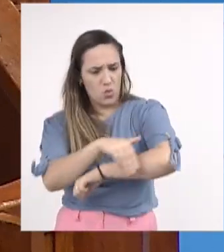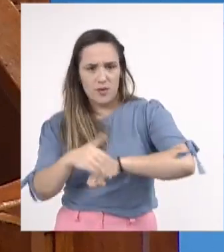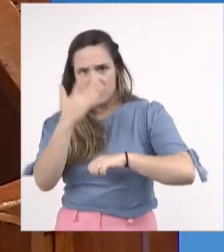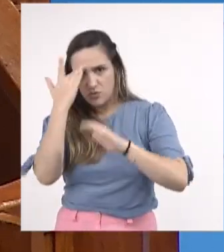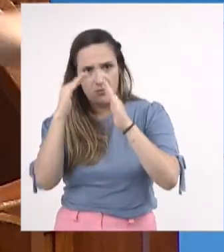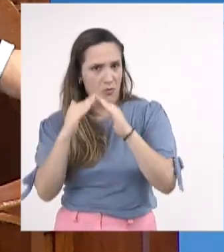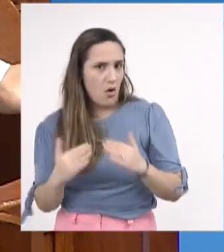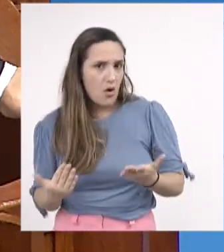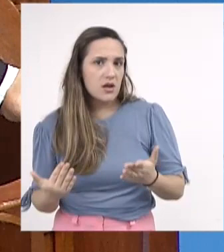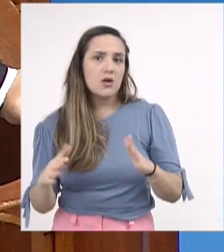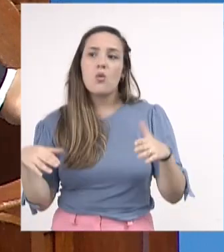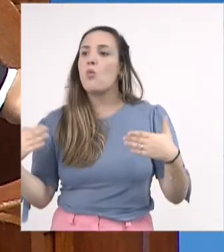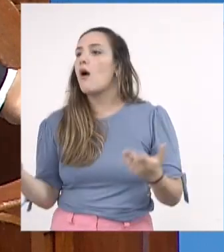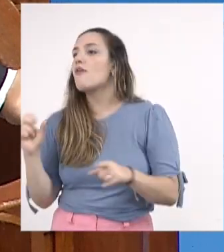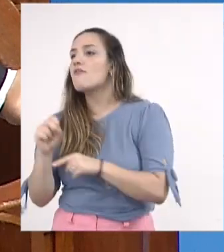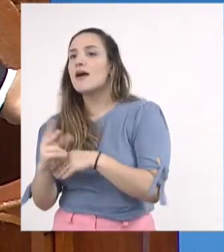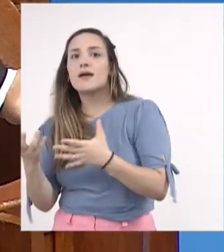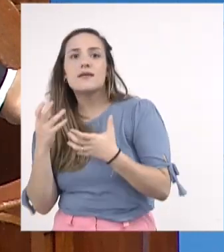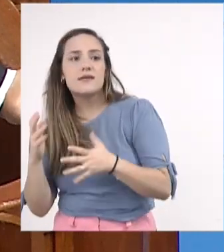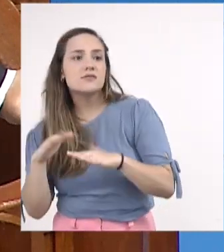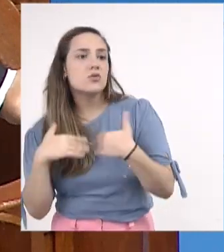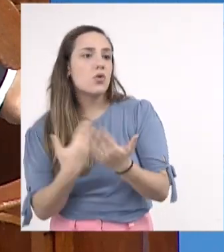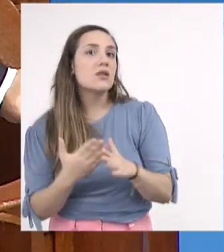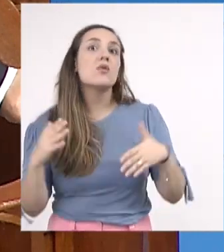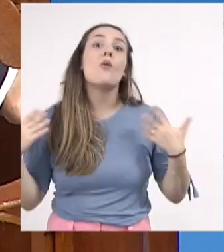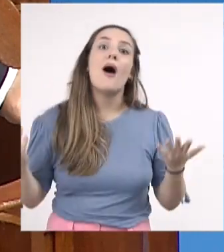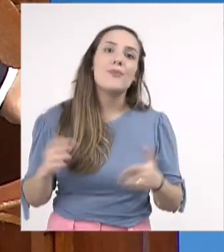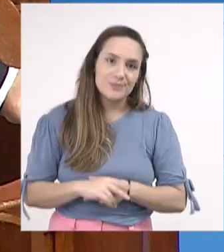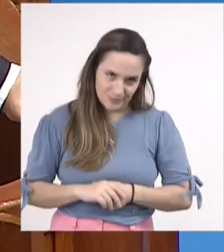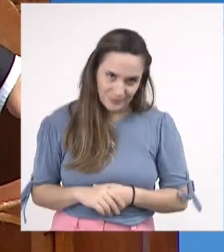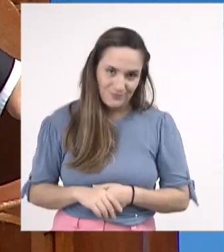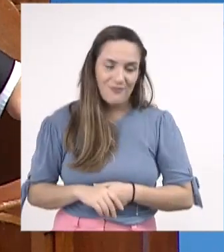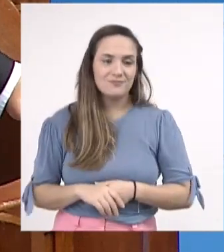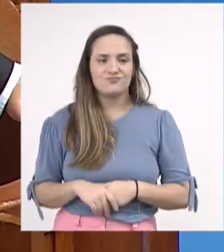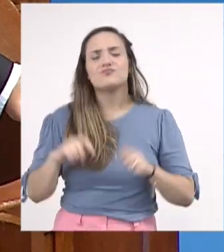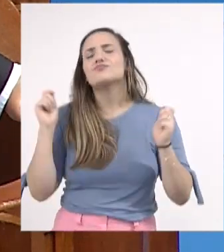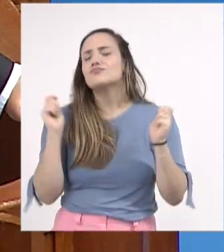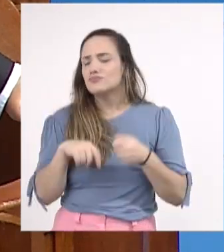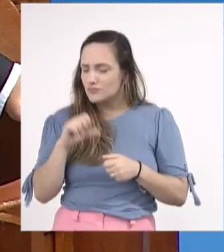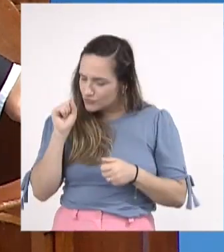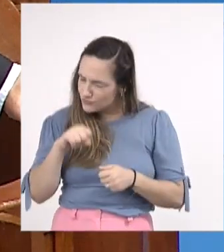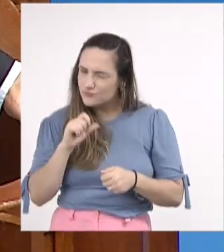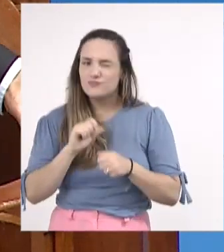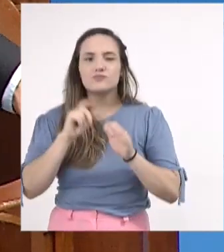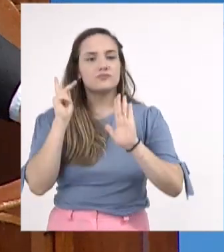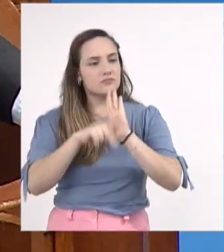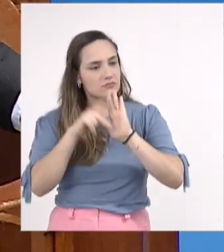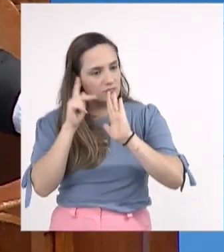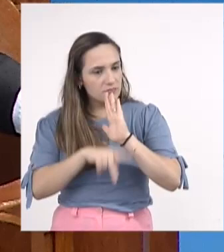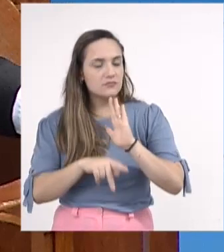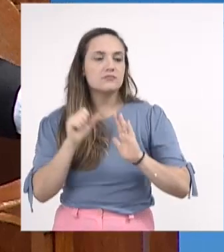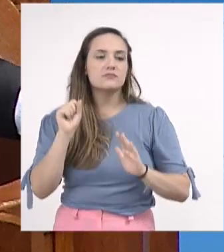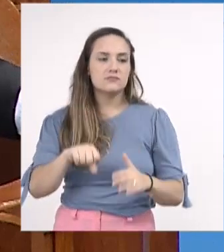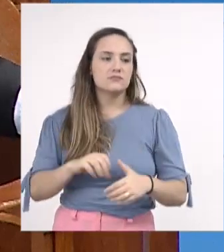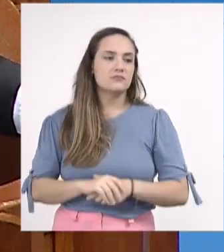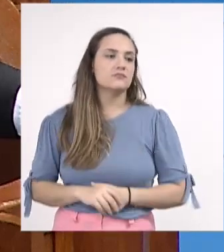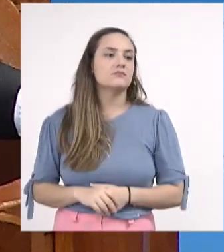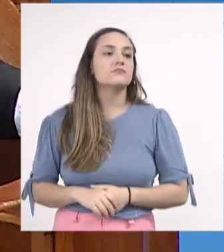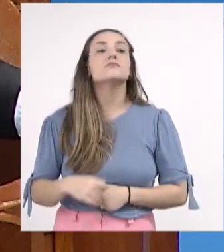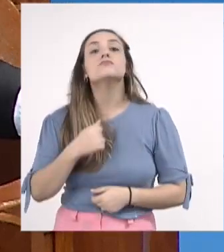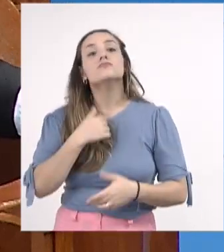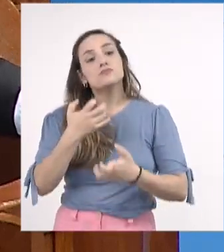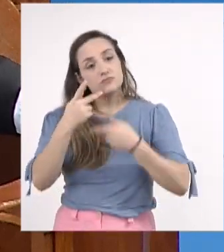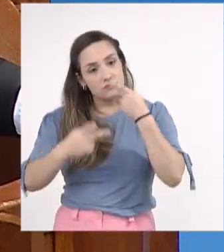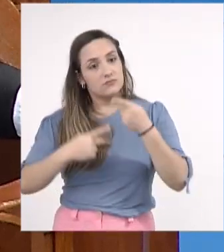onde é que esse aluno está procurando a vaga. Então, é possível fazer um planejamento, e eu repito aqui, que o Estado